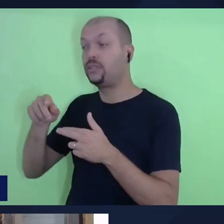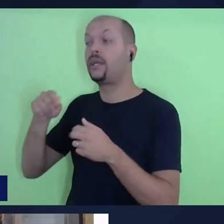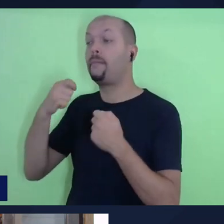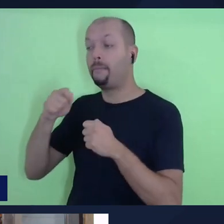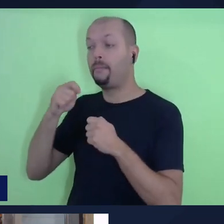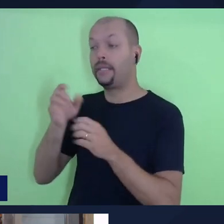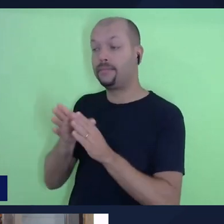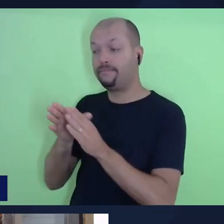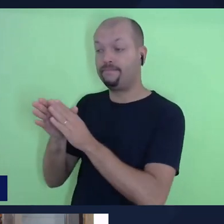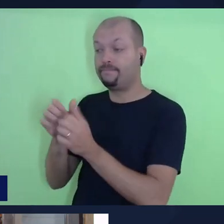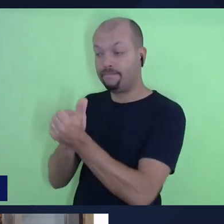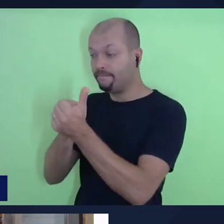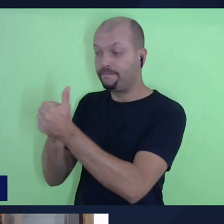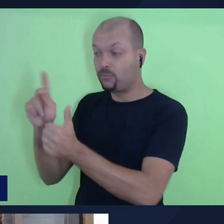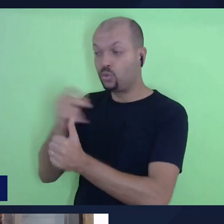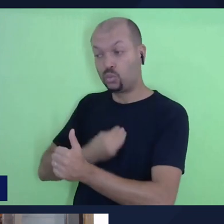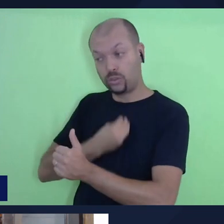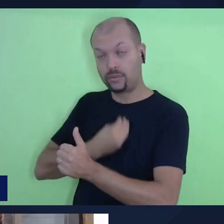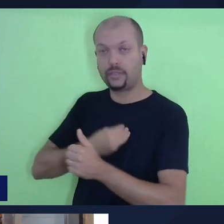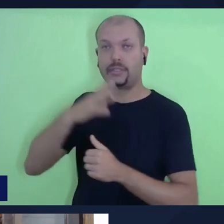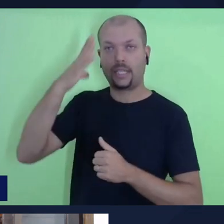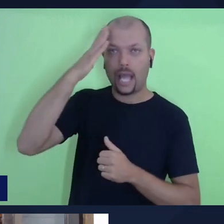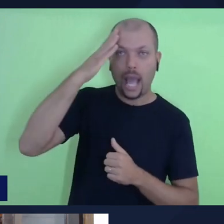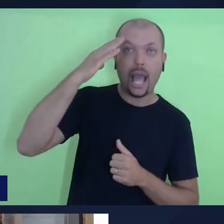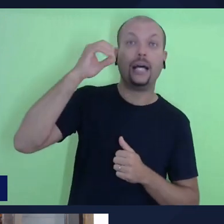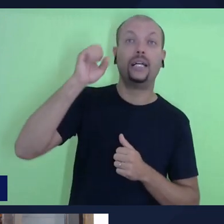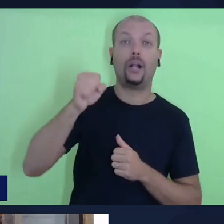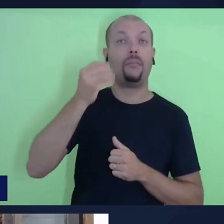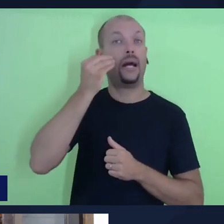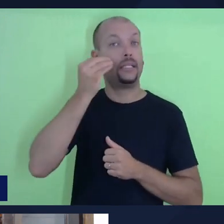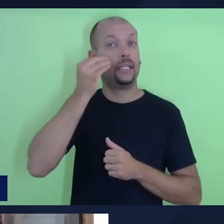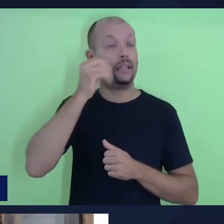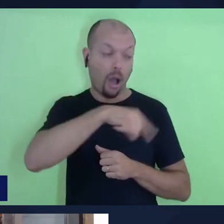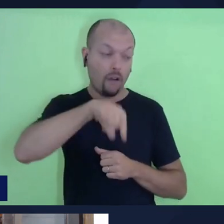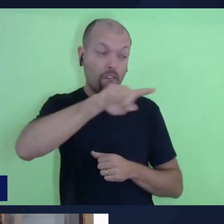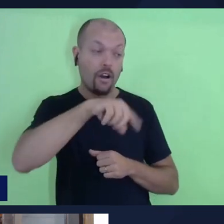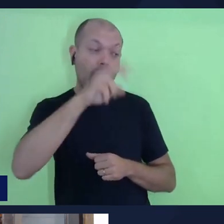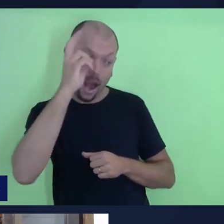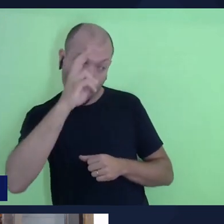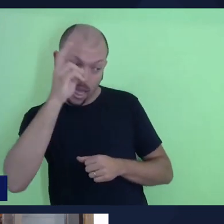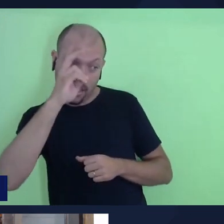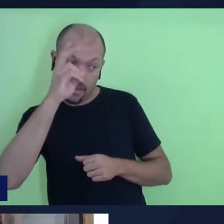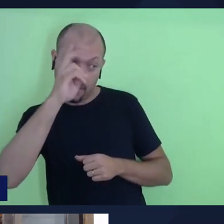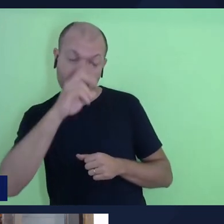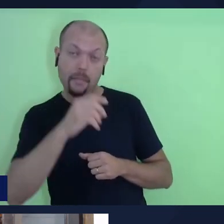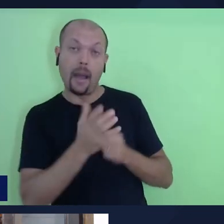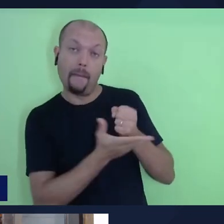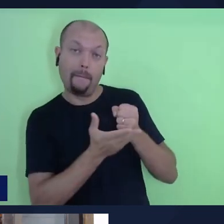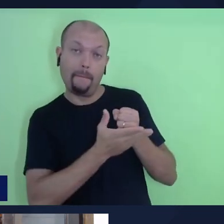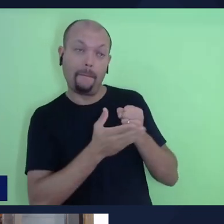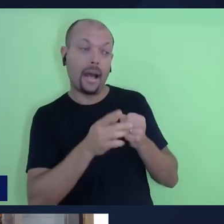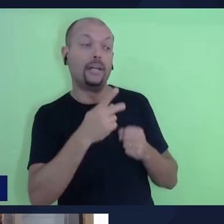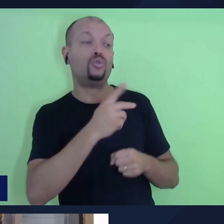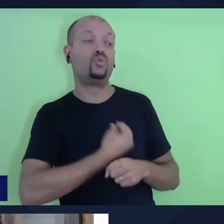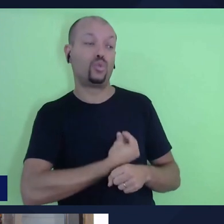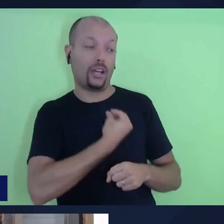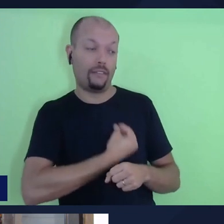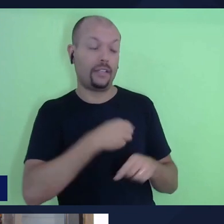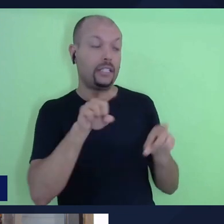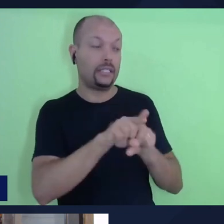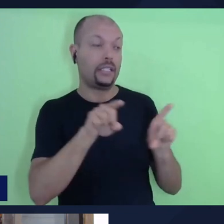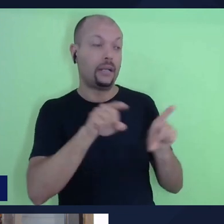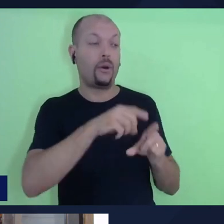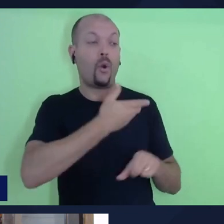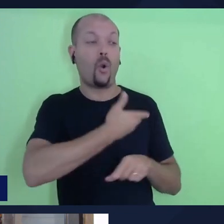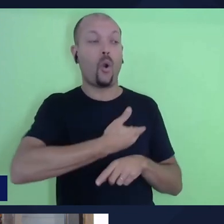Salomão tentando deixar os seus descendentes, assim, Lembre-se desses princípios para governar a sua vida e para que vocês